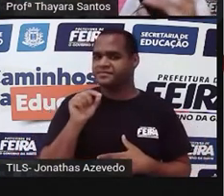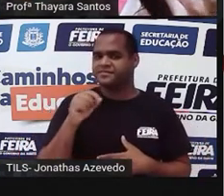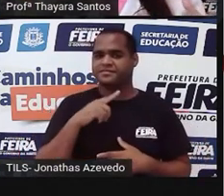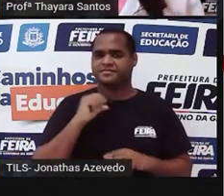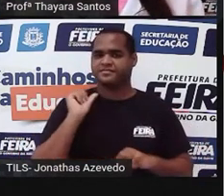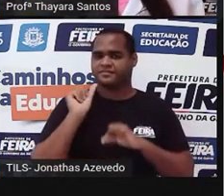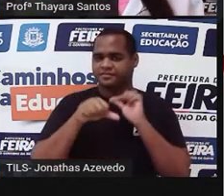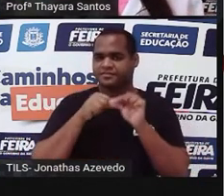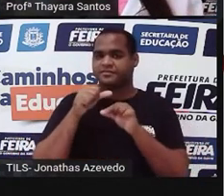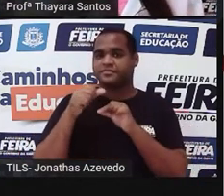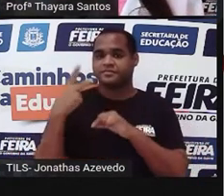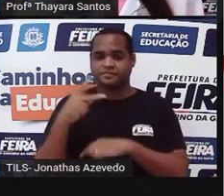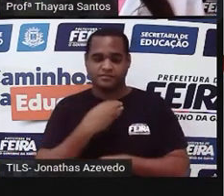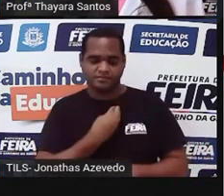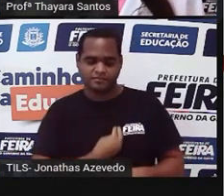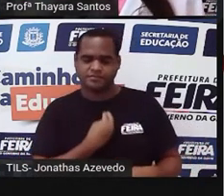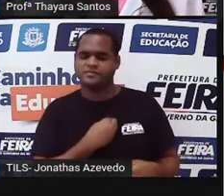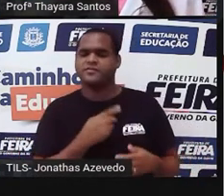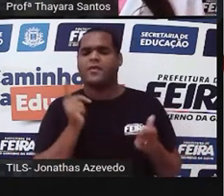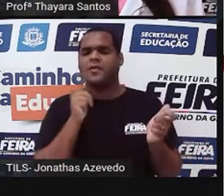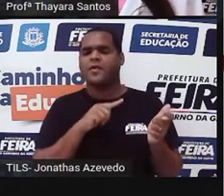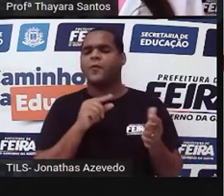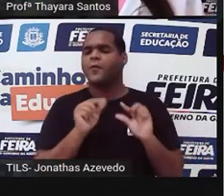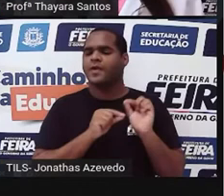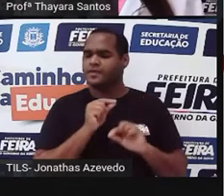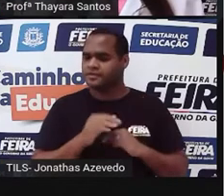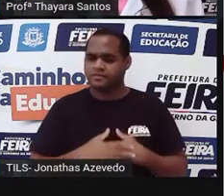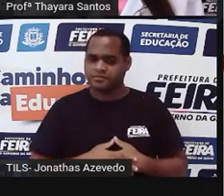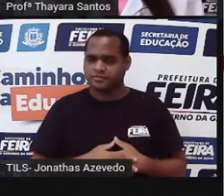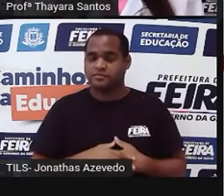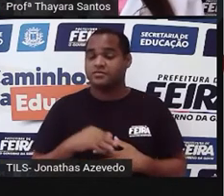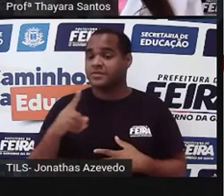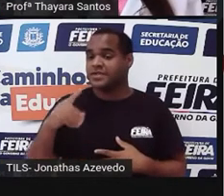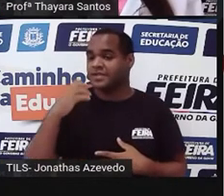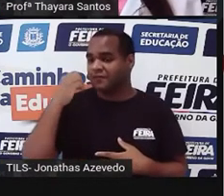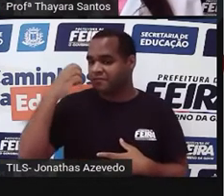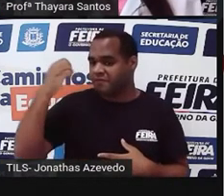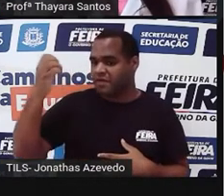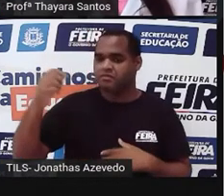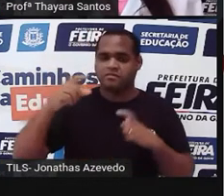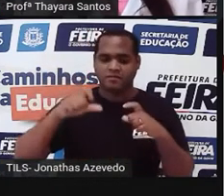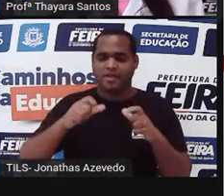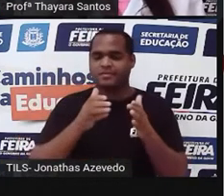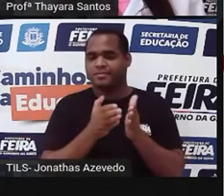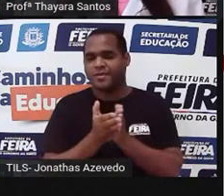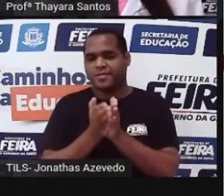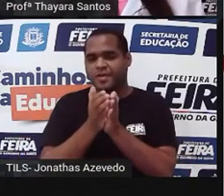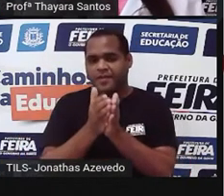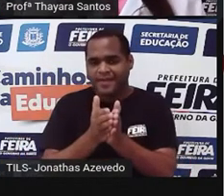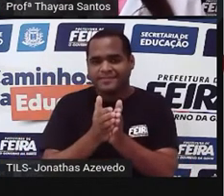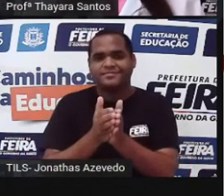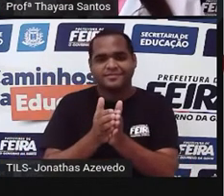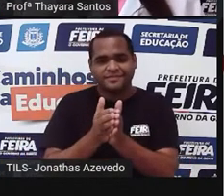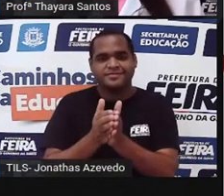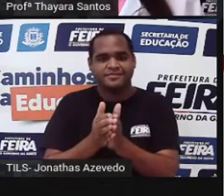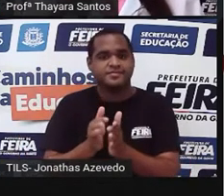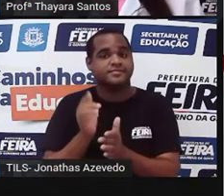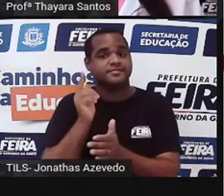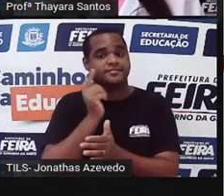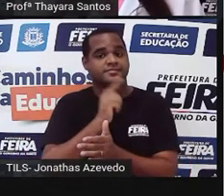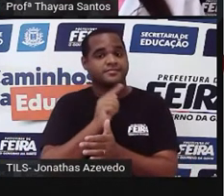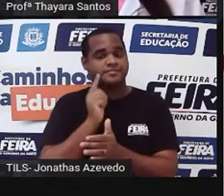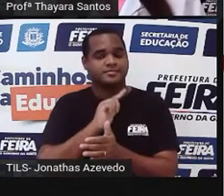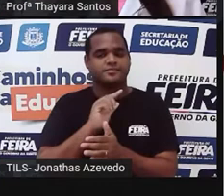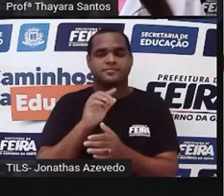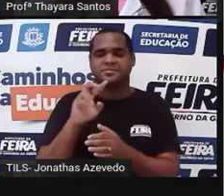mudança na vida de Darwin foi quando ele fez uma viagem a bordo de um navio, que foi o navio Beagle, e essa viagem, ela